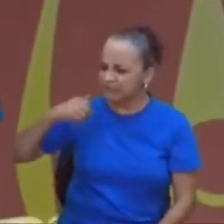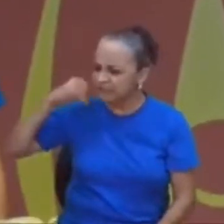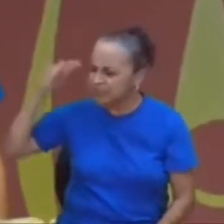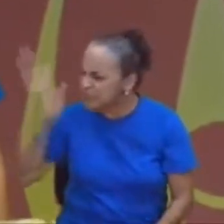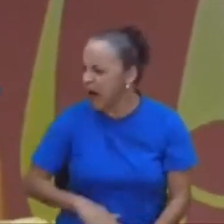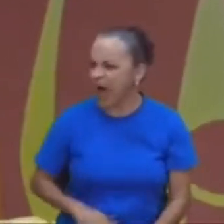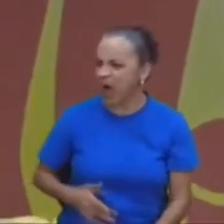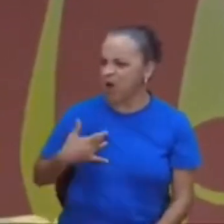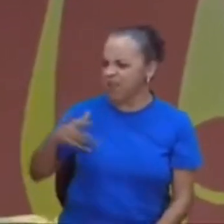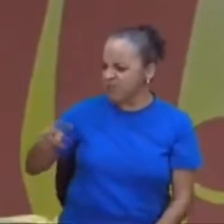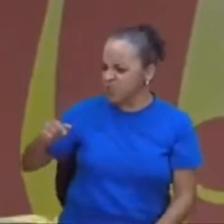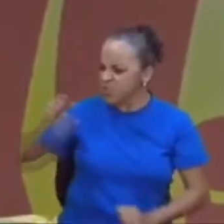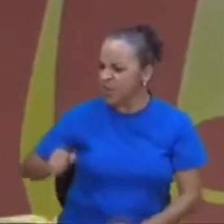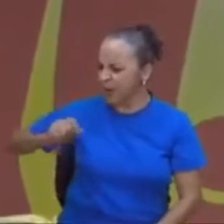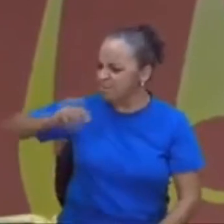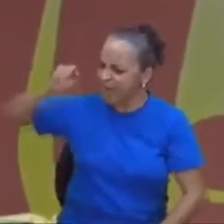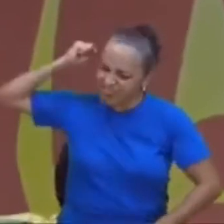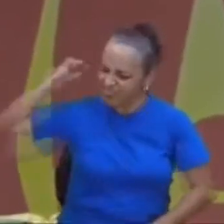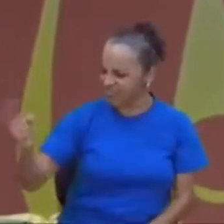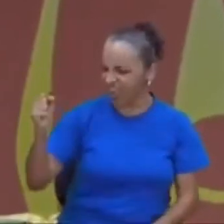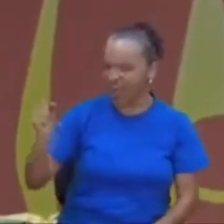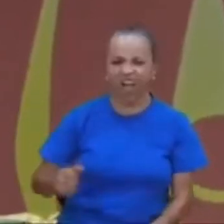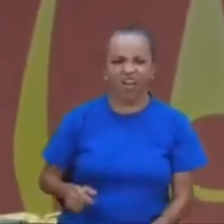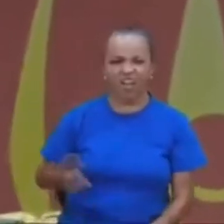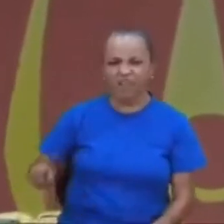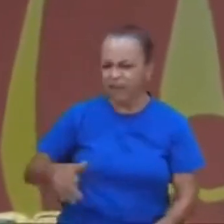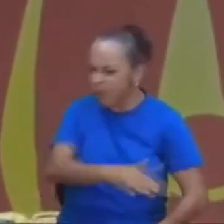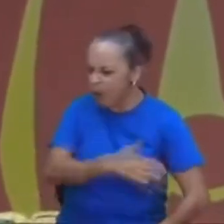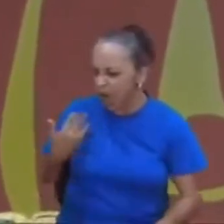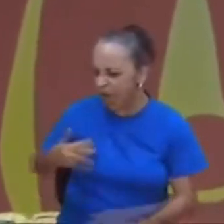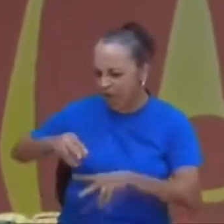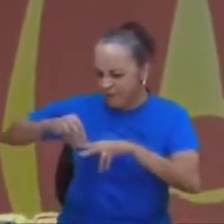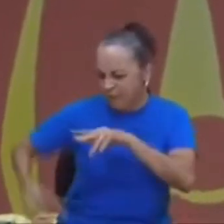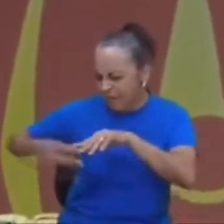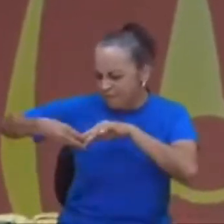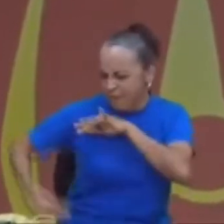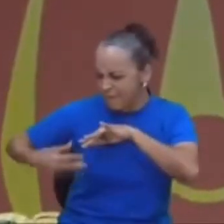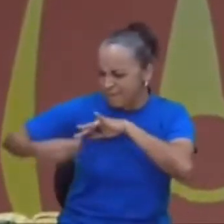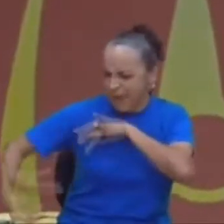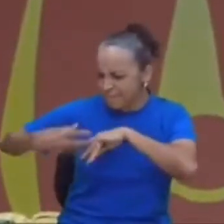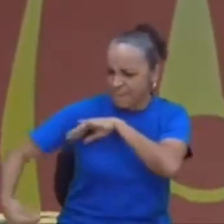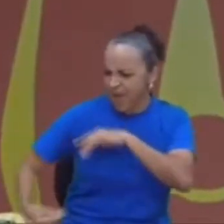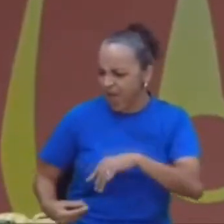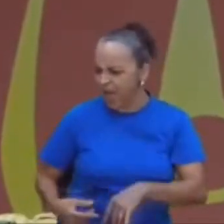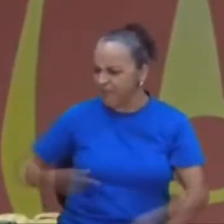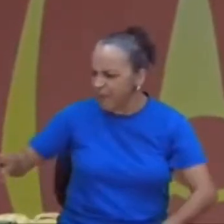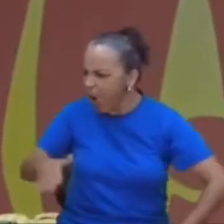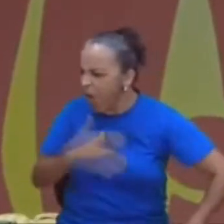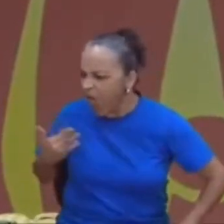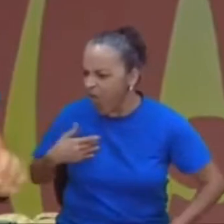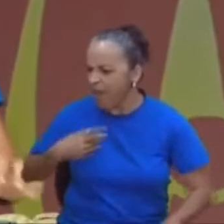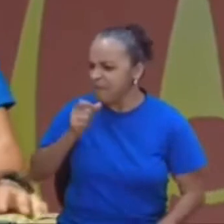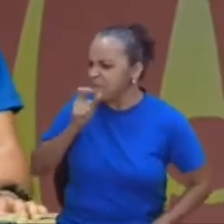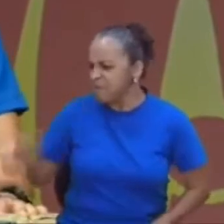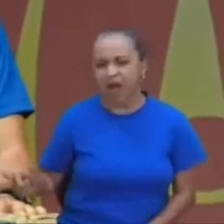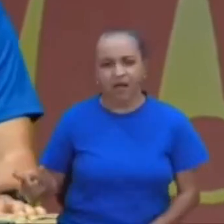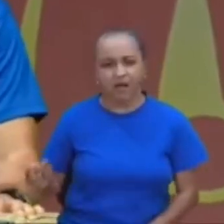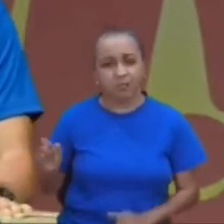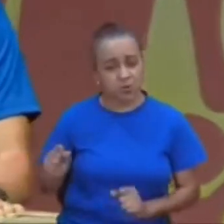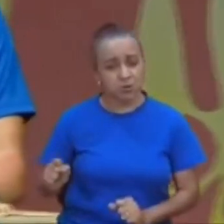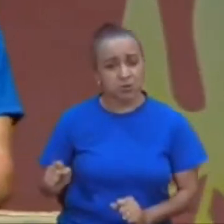devia morrer, esse leproso, e ser tirado, cada um dos dedos dele, a cada dia tirar um, para ele morrer, esse desgraçado,